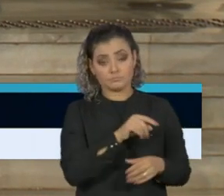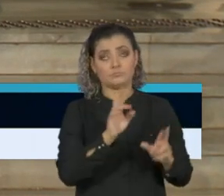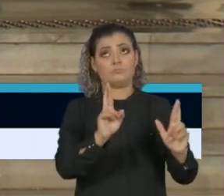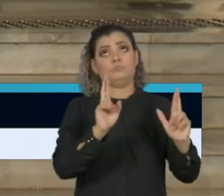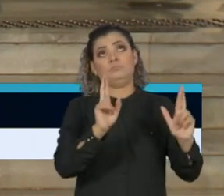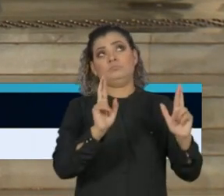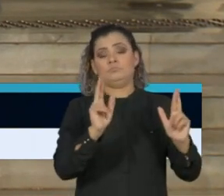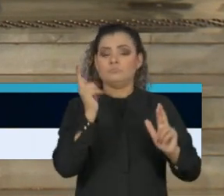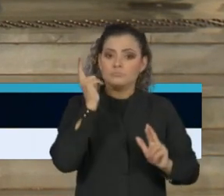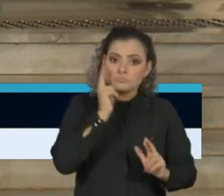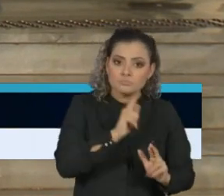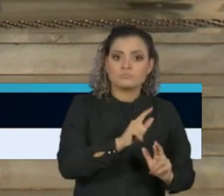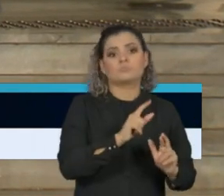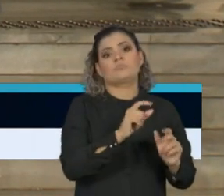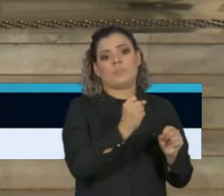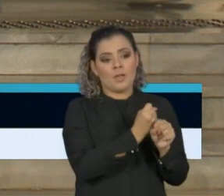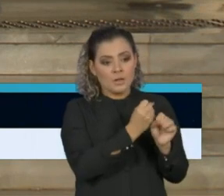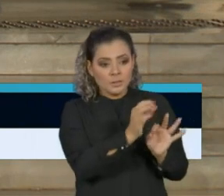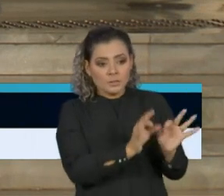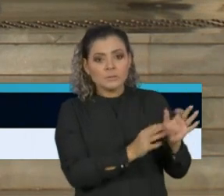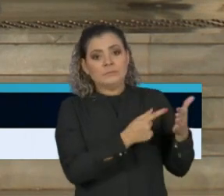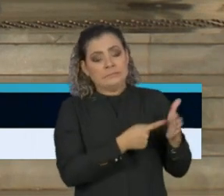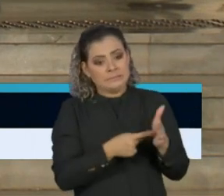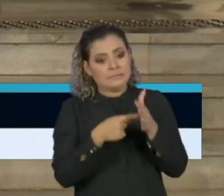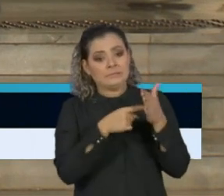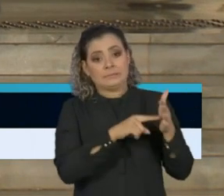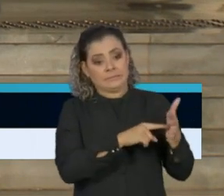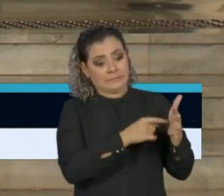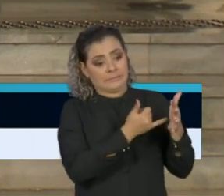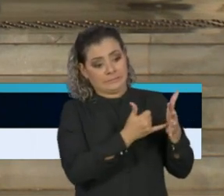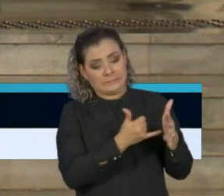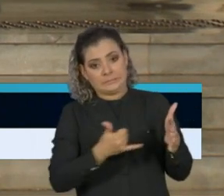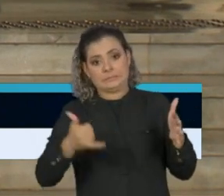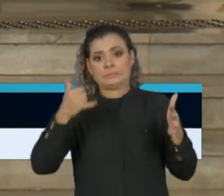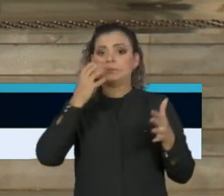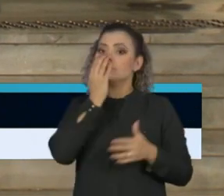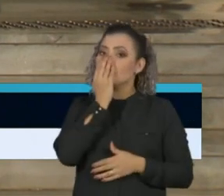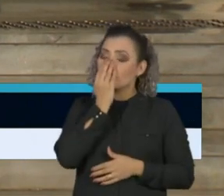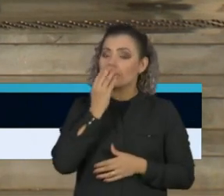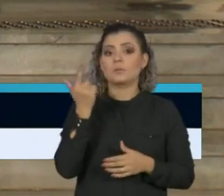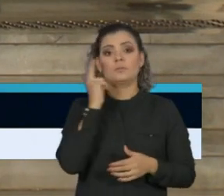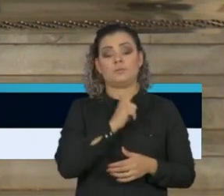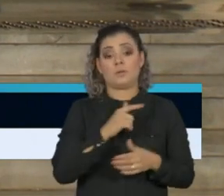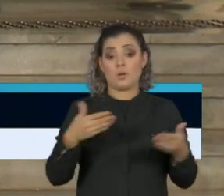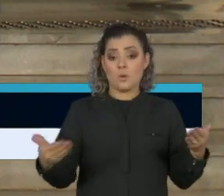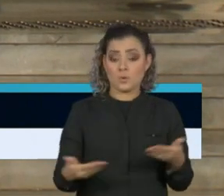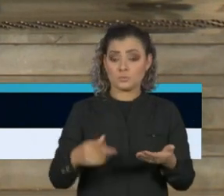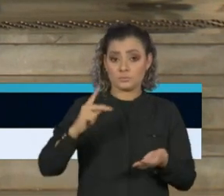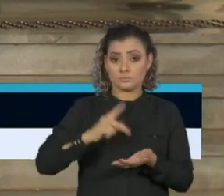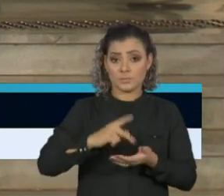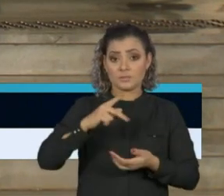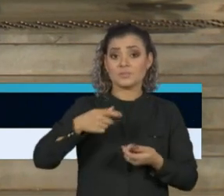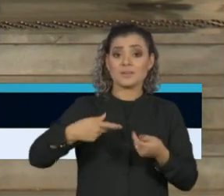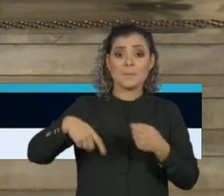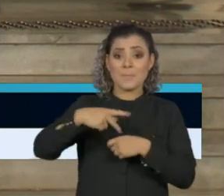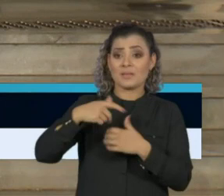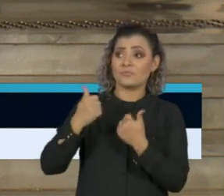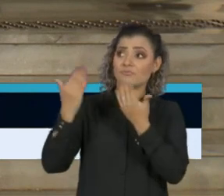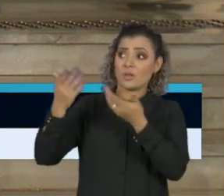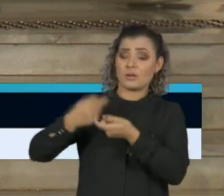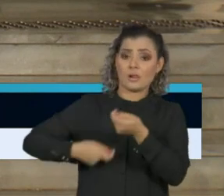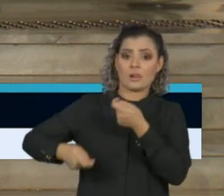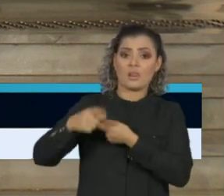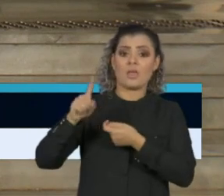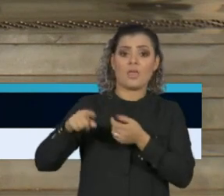possa produzir esses respiradores. A compra de respiradores no mercado internacional é uma compra muito